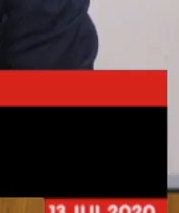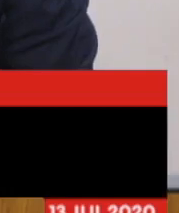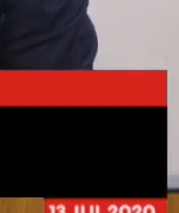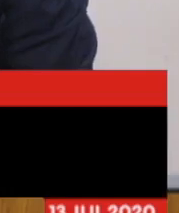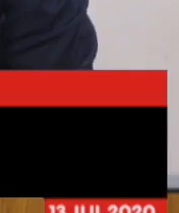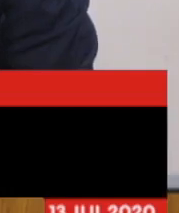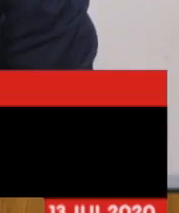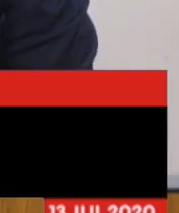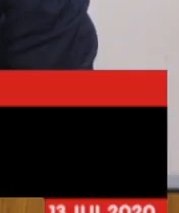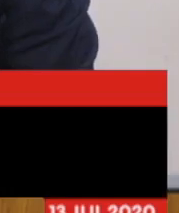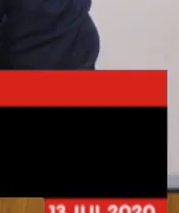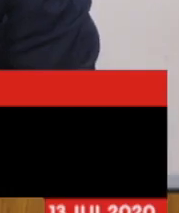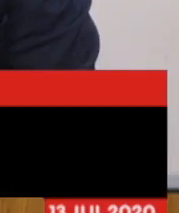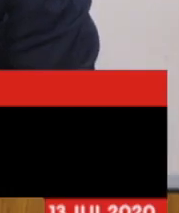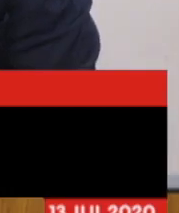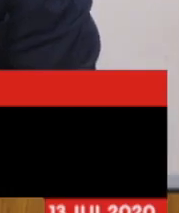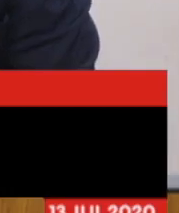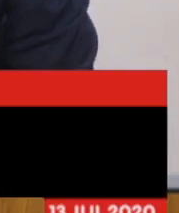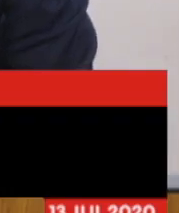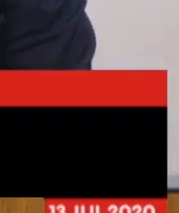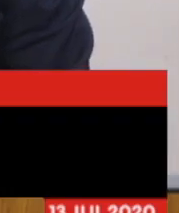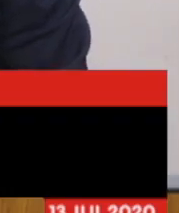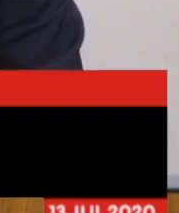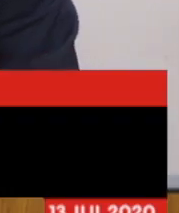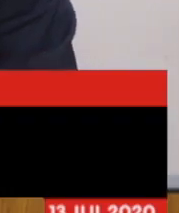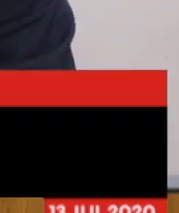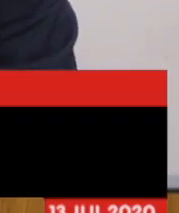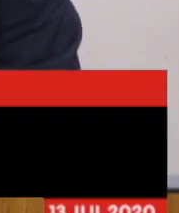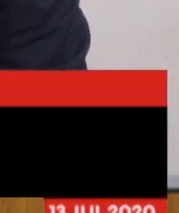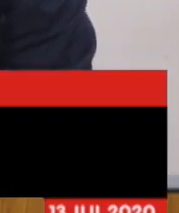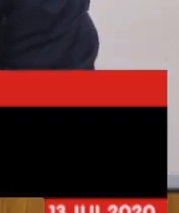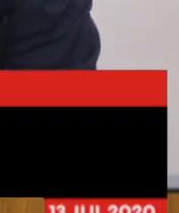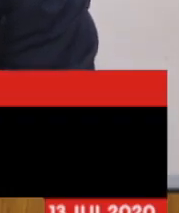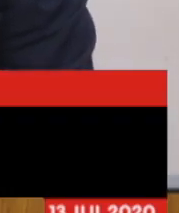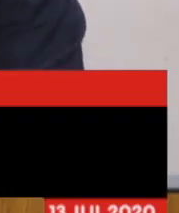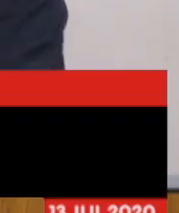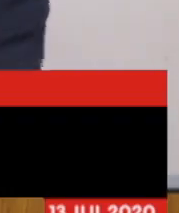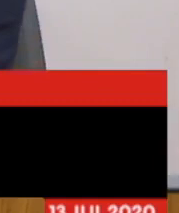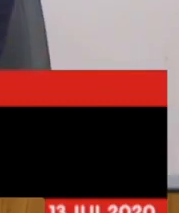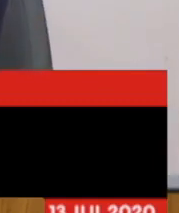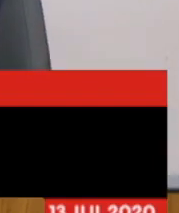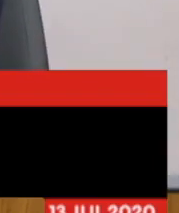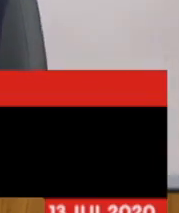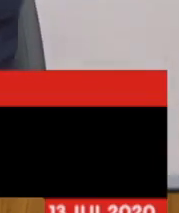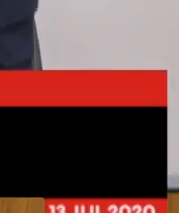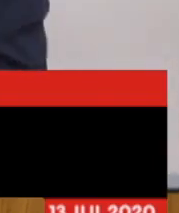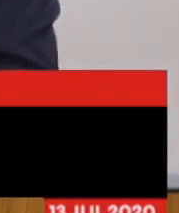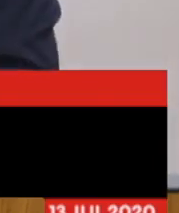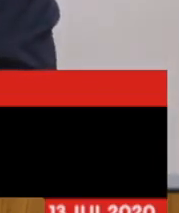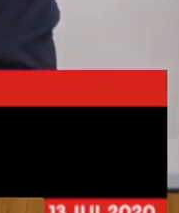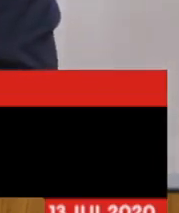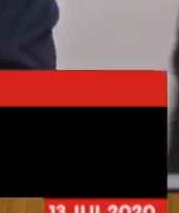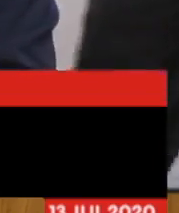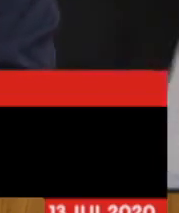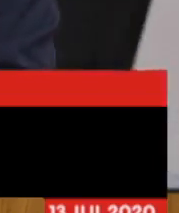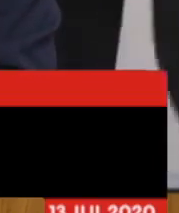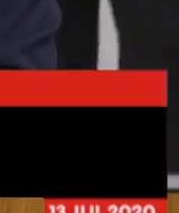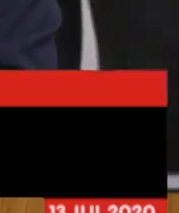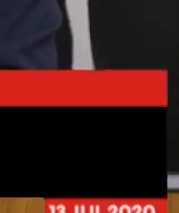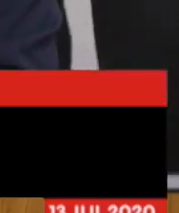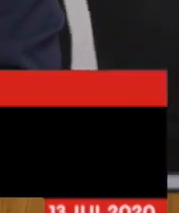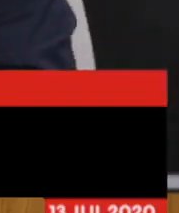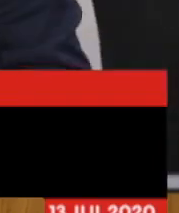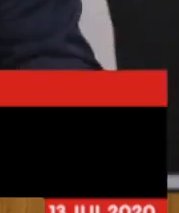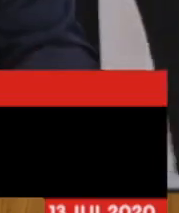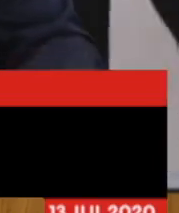deputado Sargento Rodrigues, deputado Tito Torres, deputado Zé Guilherme, deputado